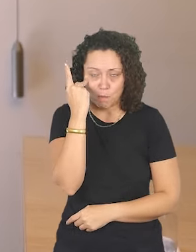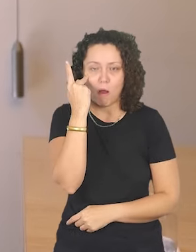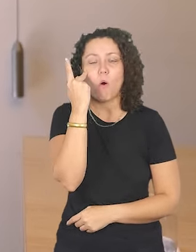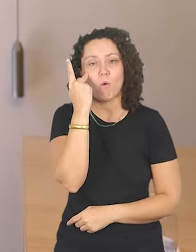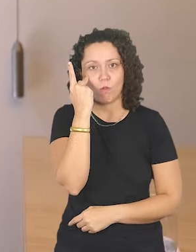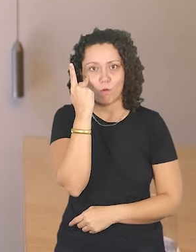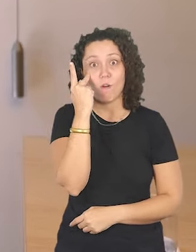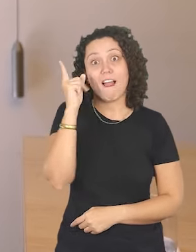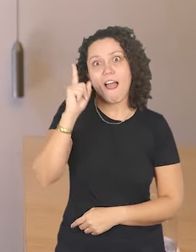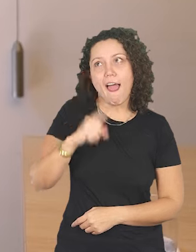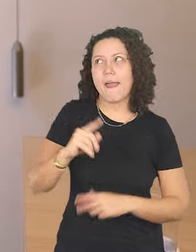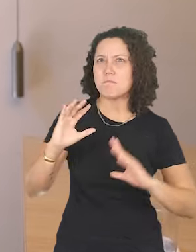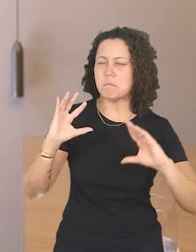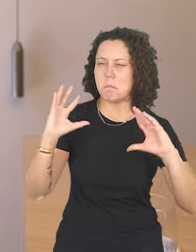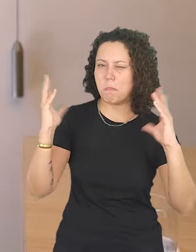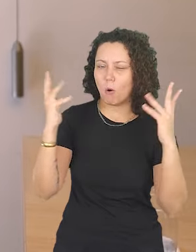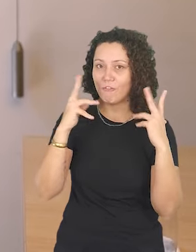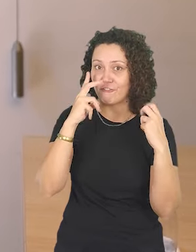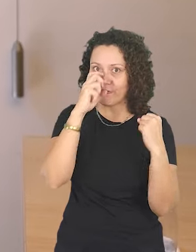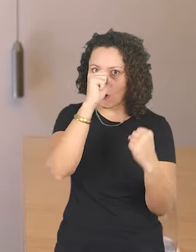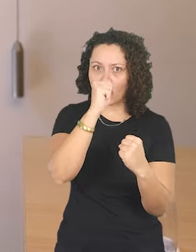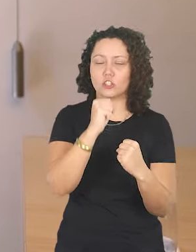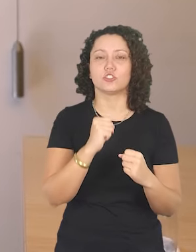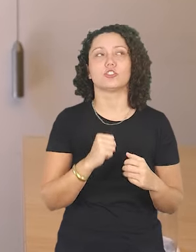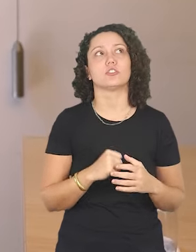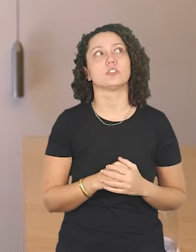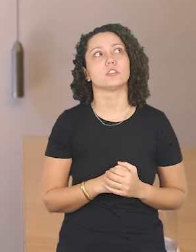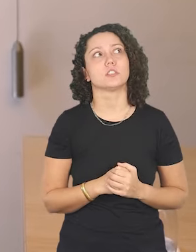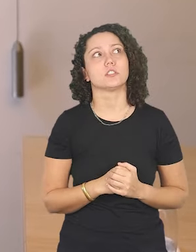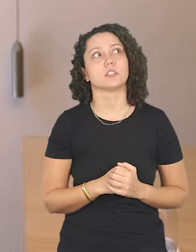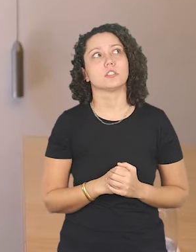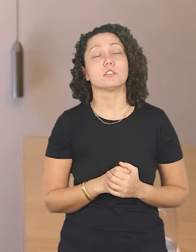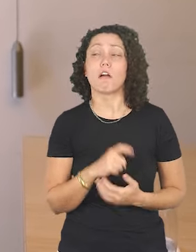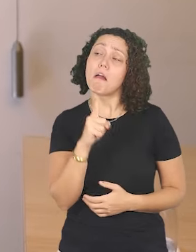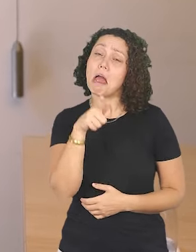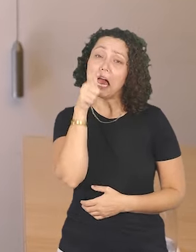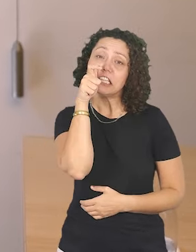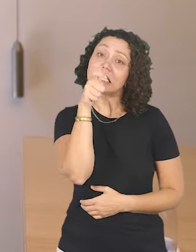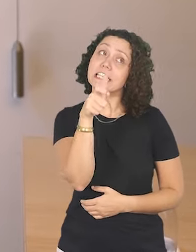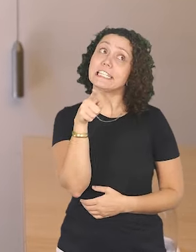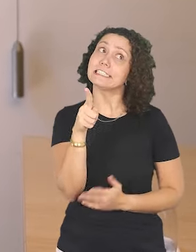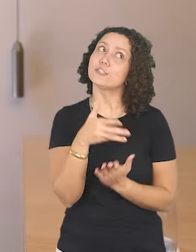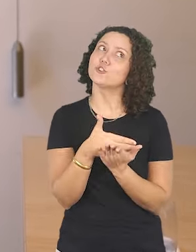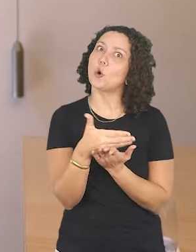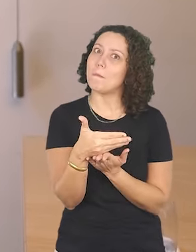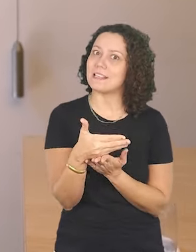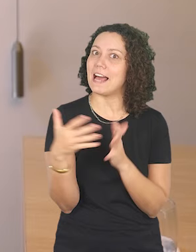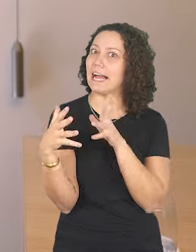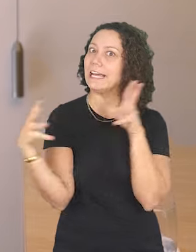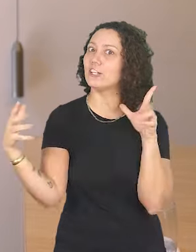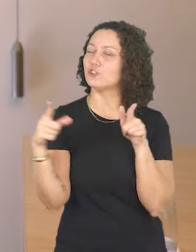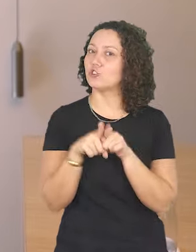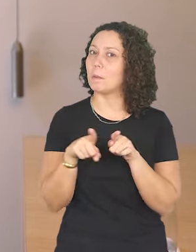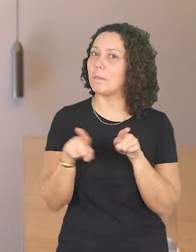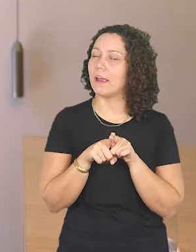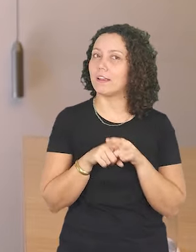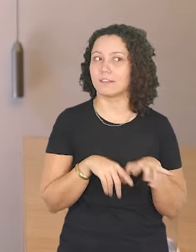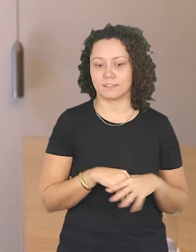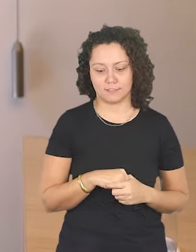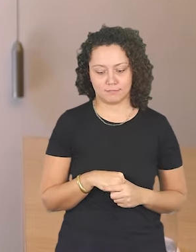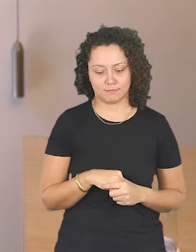Paulo, que é uma grande instituição e também um grande evento, são um outro lugar onde é muito interessante de começar.